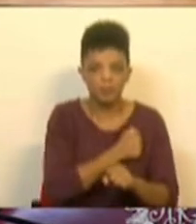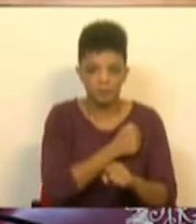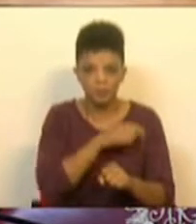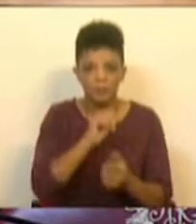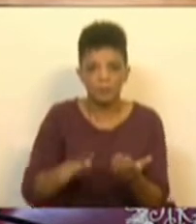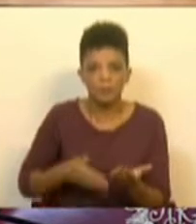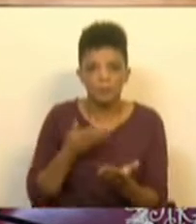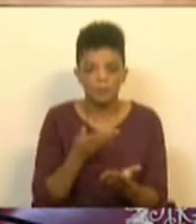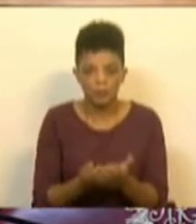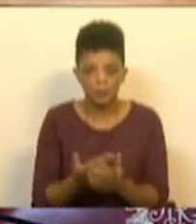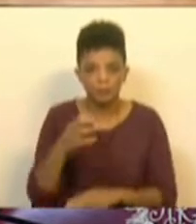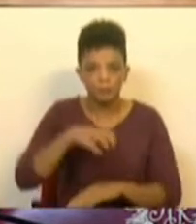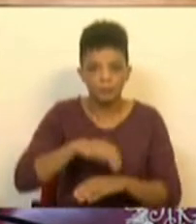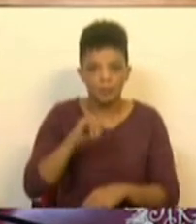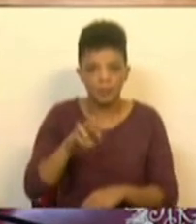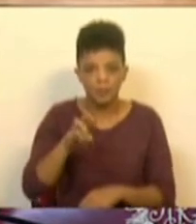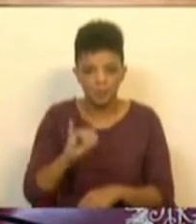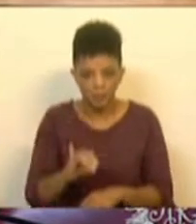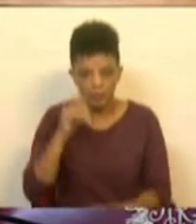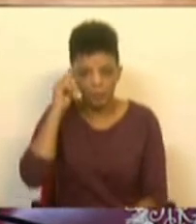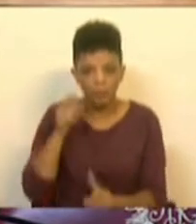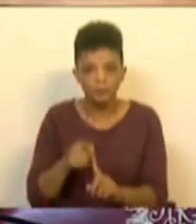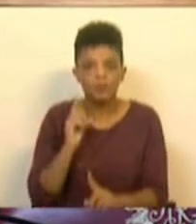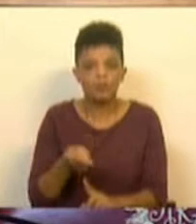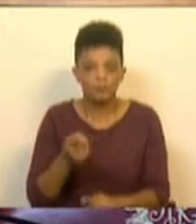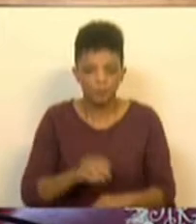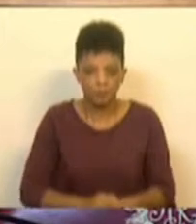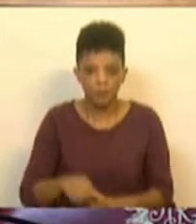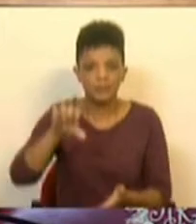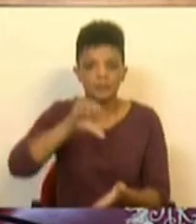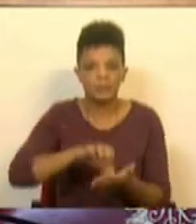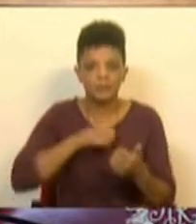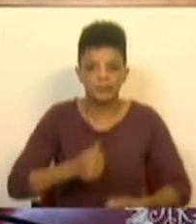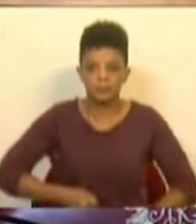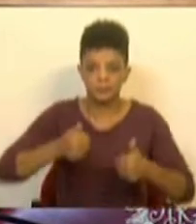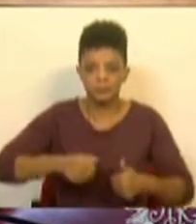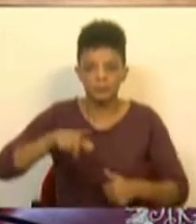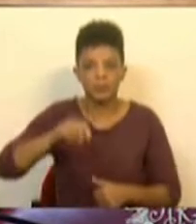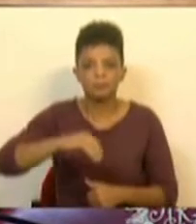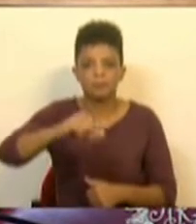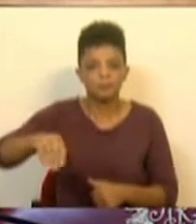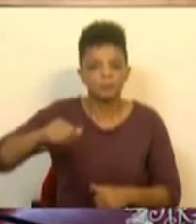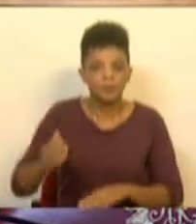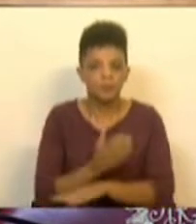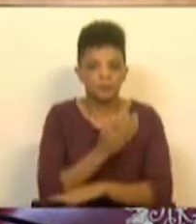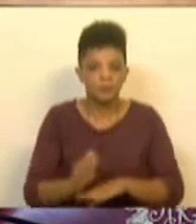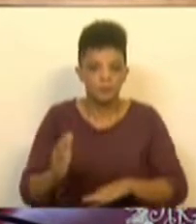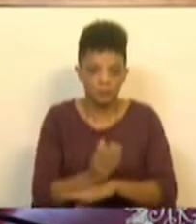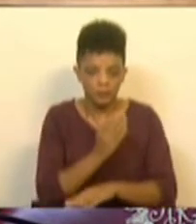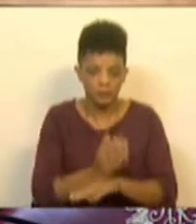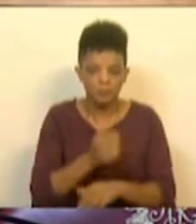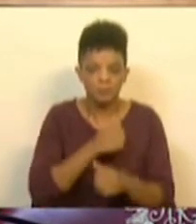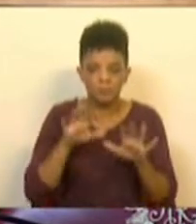trazemos também uma proposta em sede de IMI, direcionada especificamente para os grandes centros urbanos e para os municípios que definem zonas de pressão